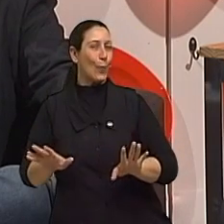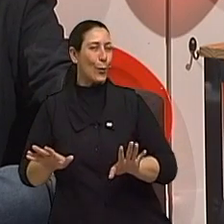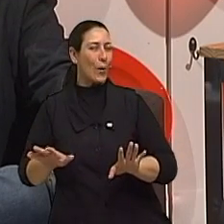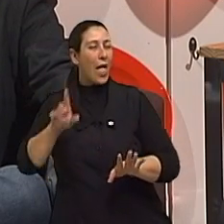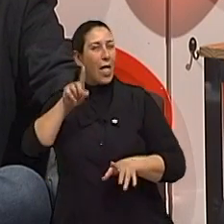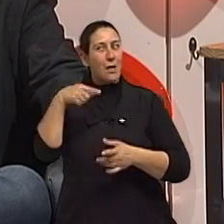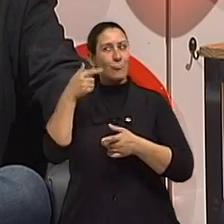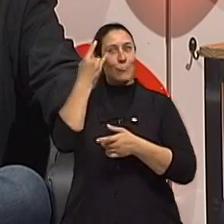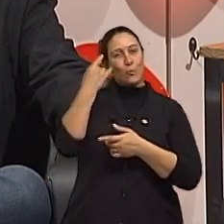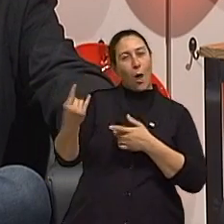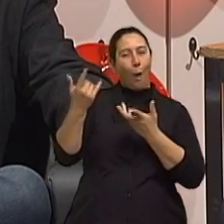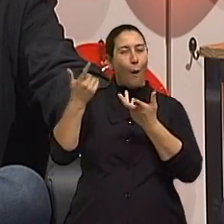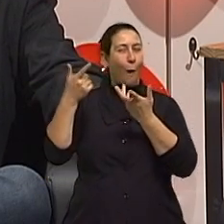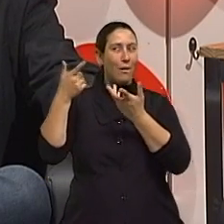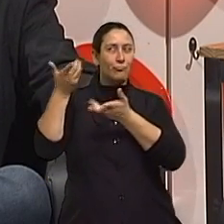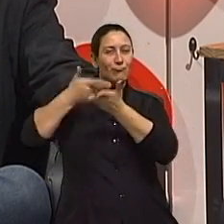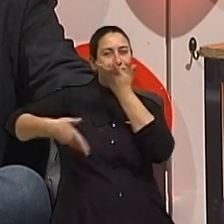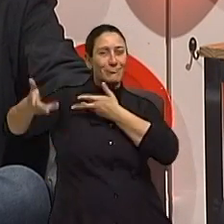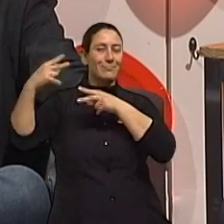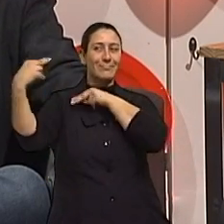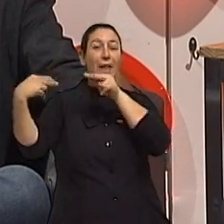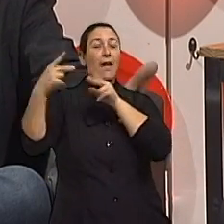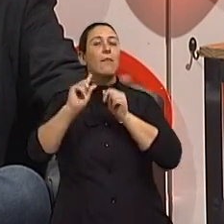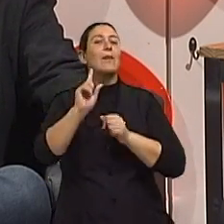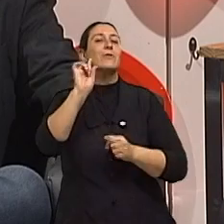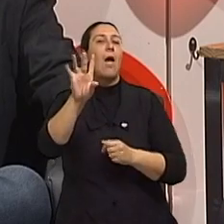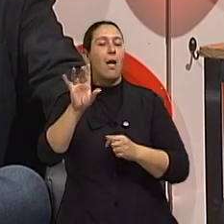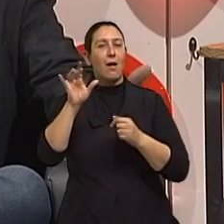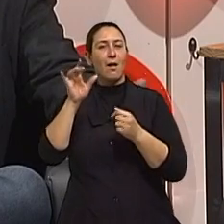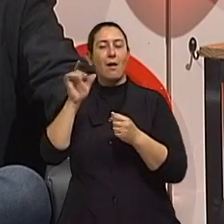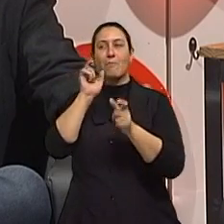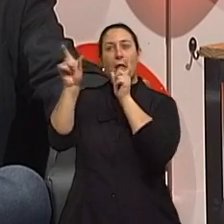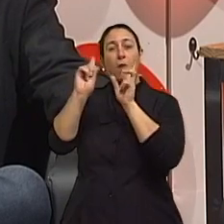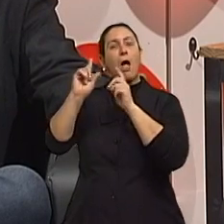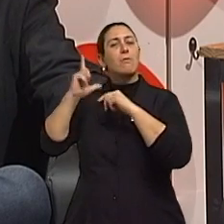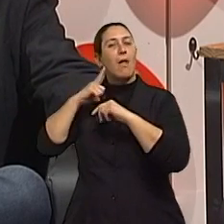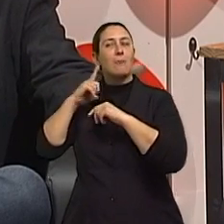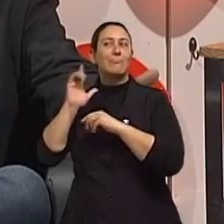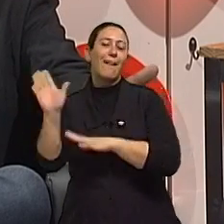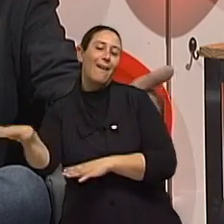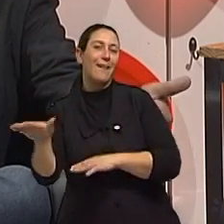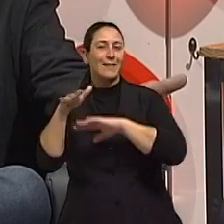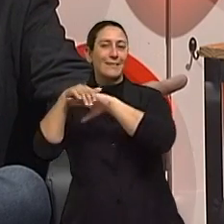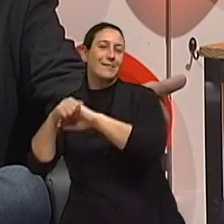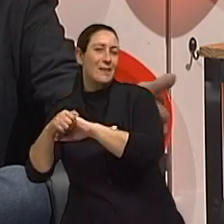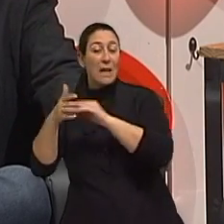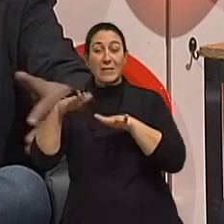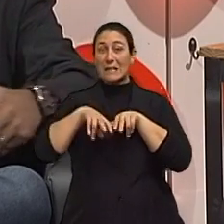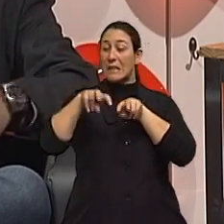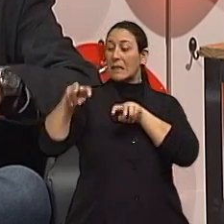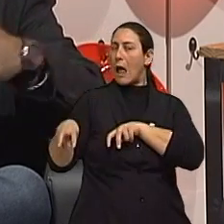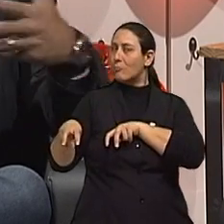sedução. Certo. Que não é necessariamente em palavras, mas é em olhares, em toque. Às vezes, aquele sentar do lado